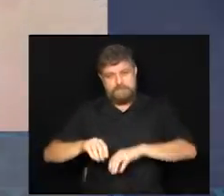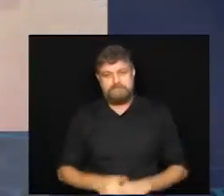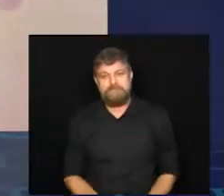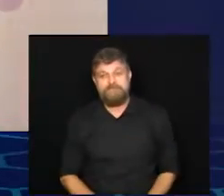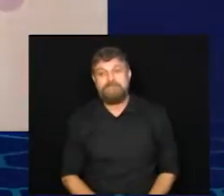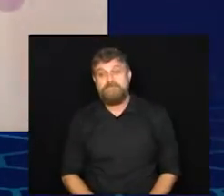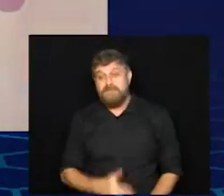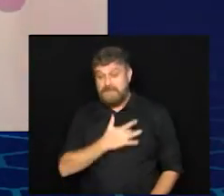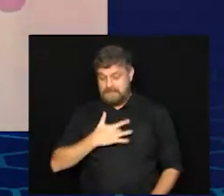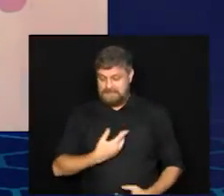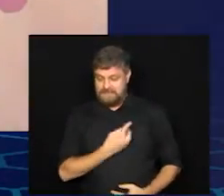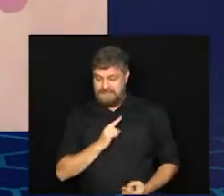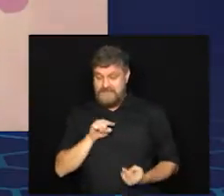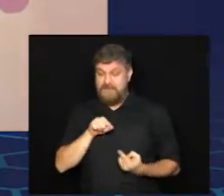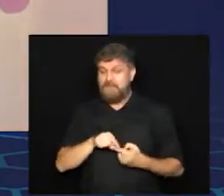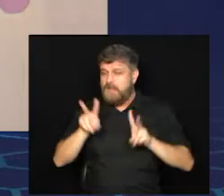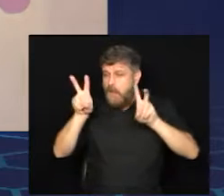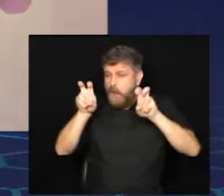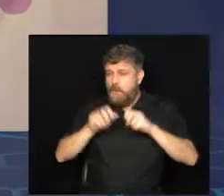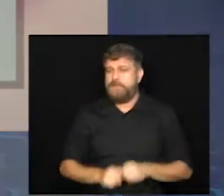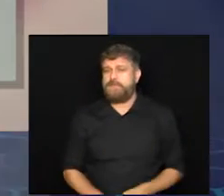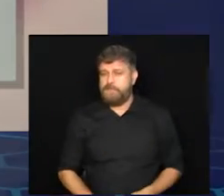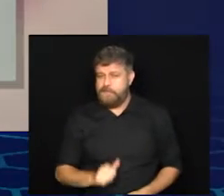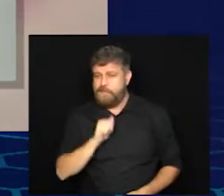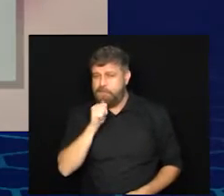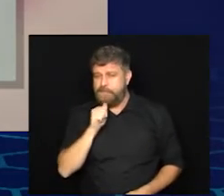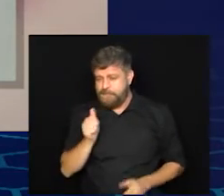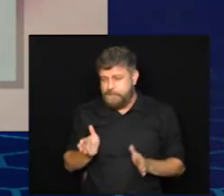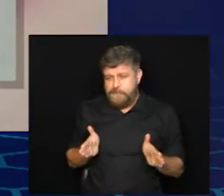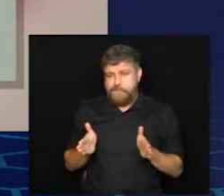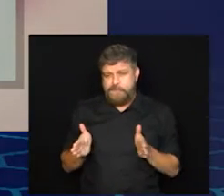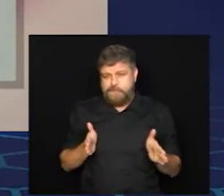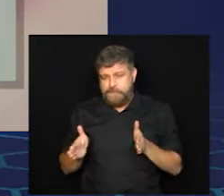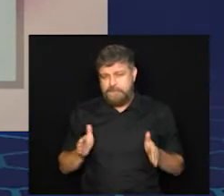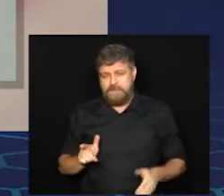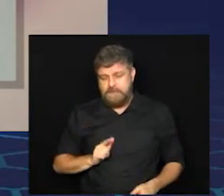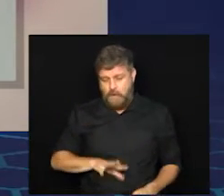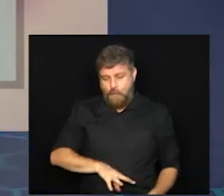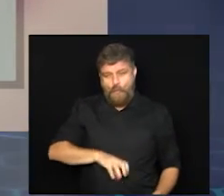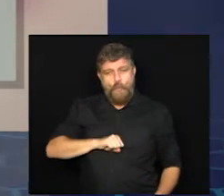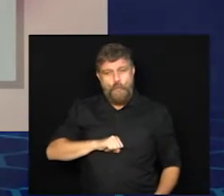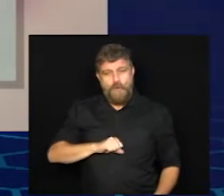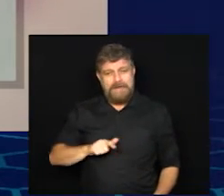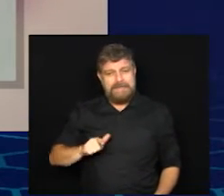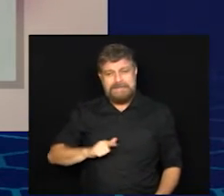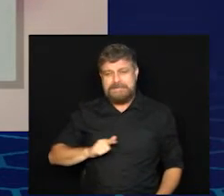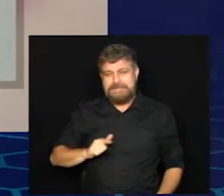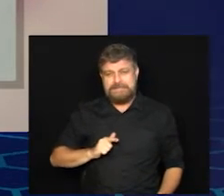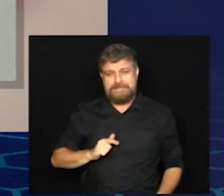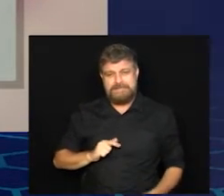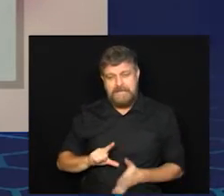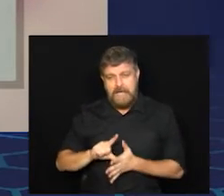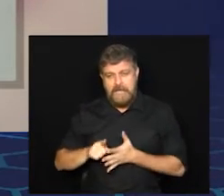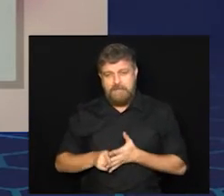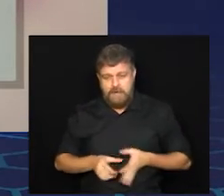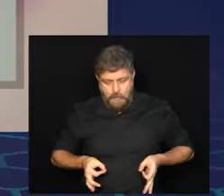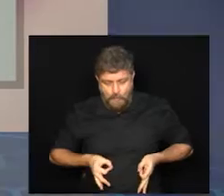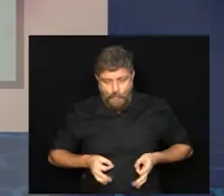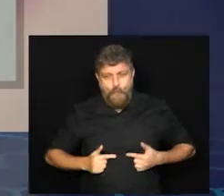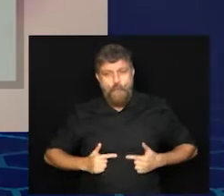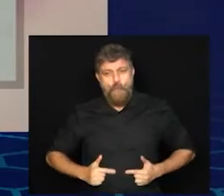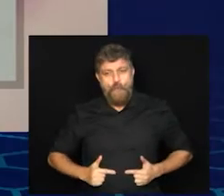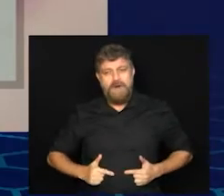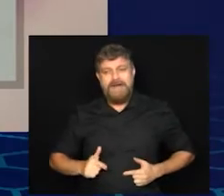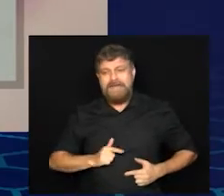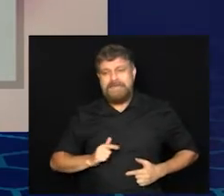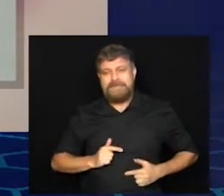quadro Saúde é Vida aborda o climatério, período de transição em que a mulher passa da fase reprodutiva e